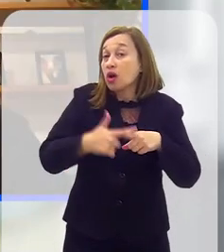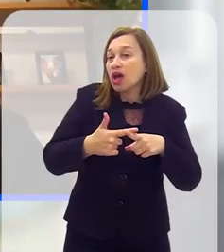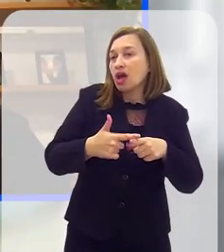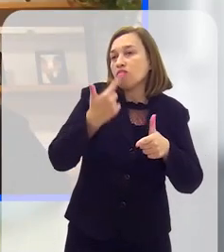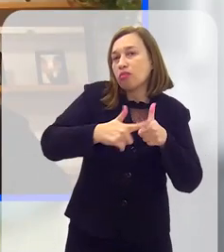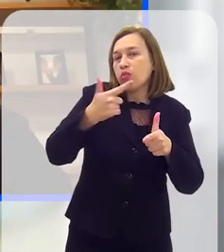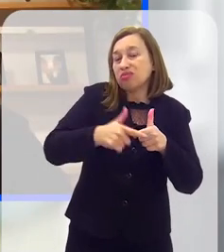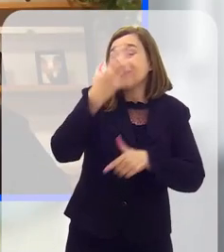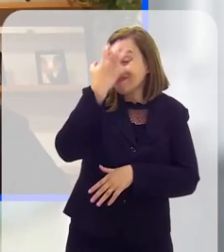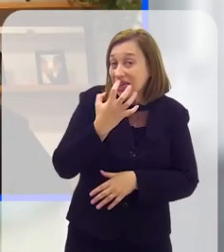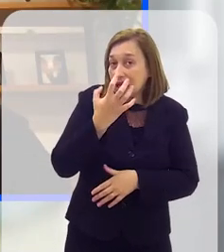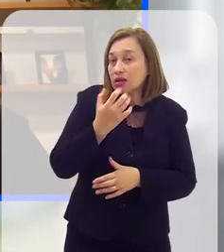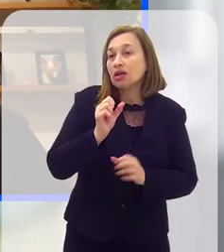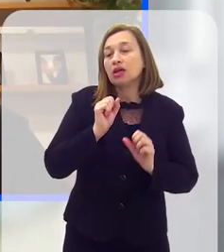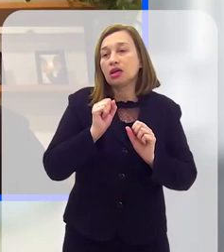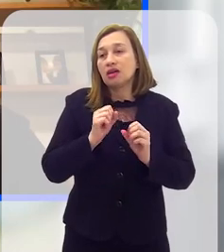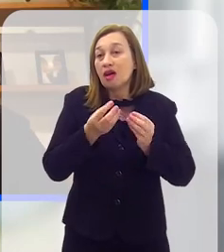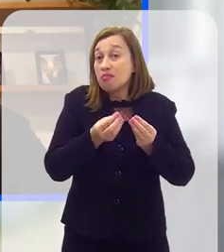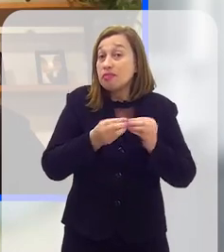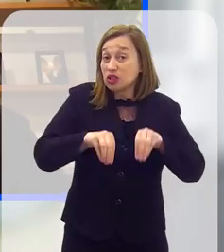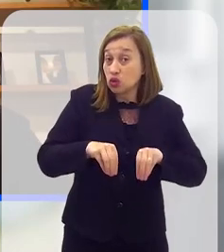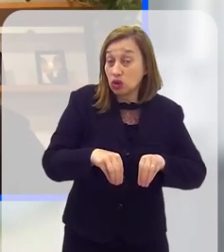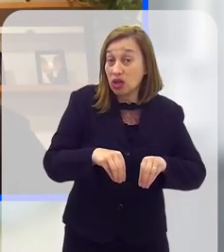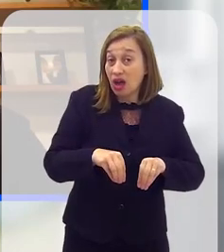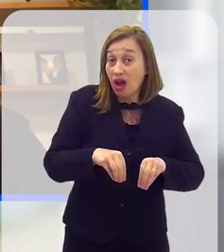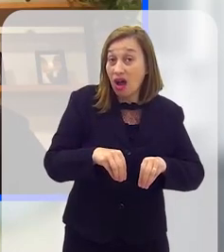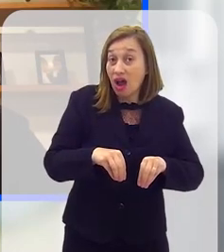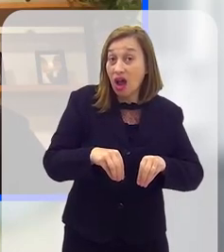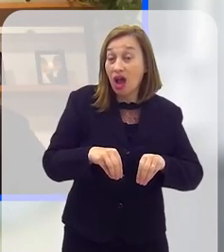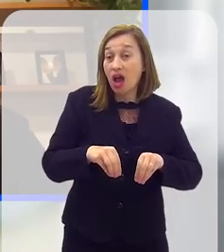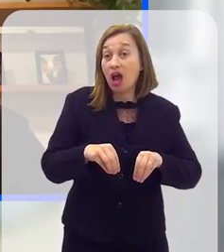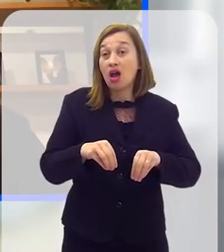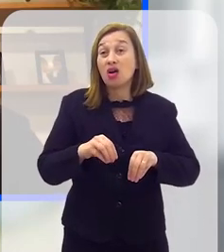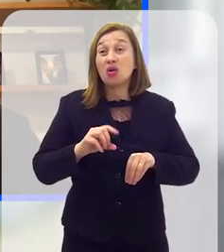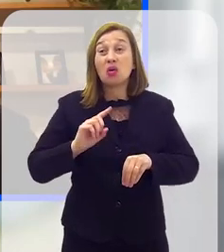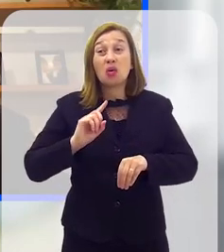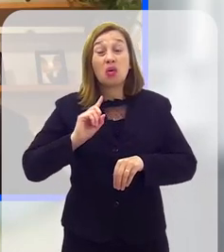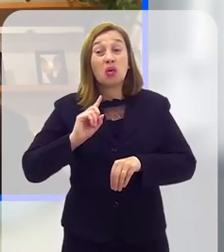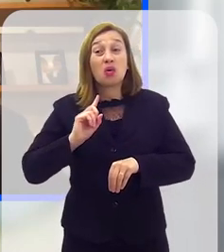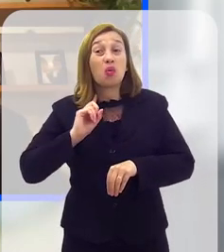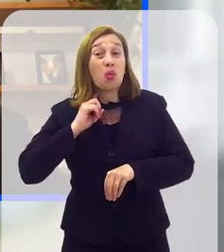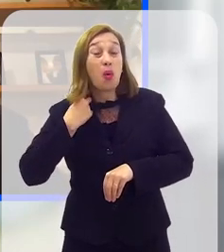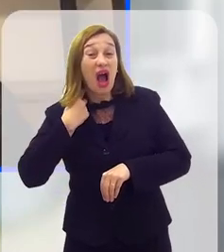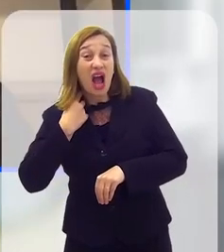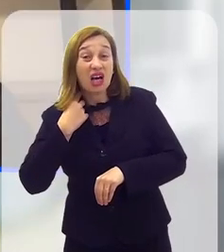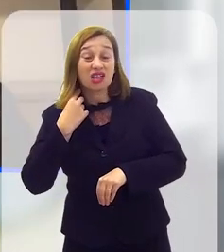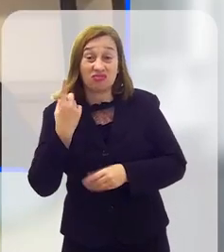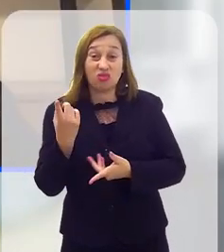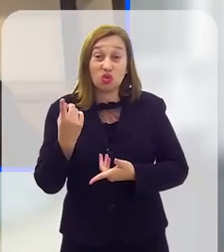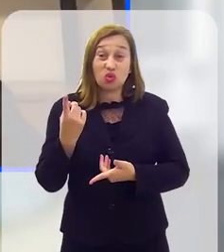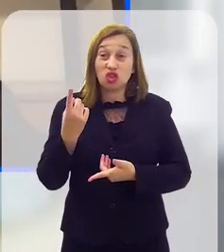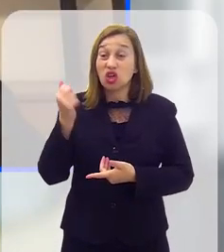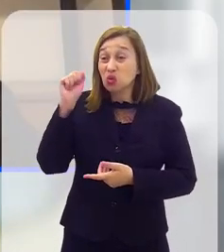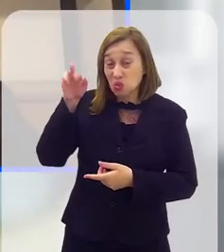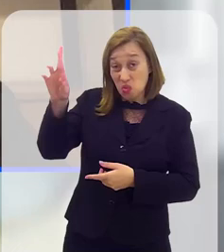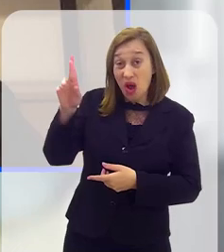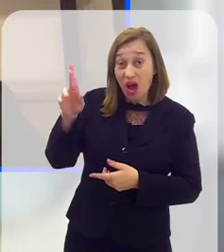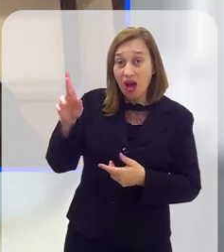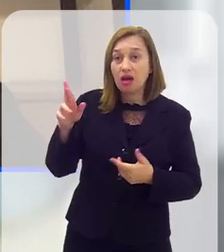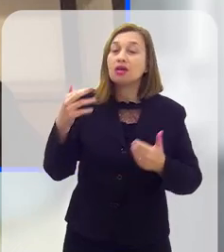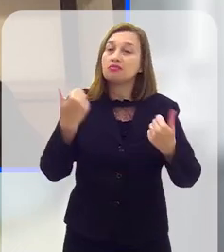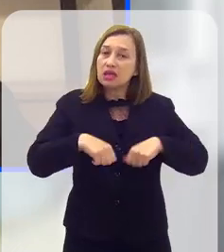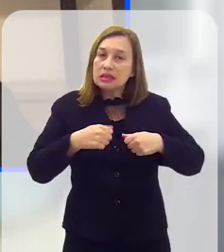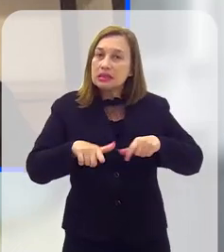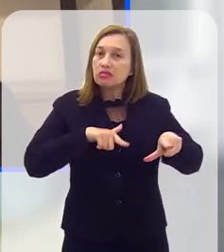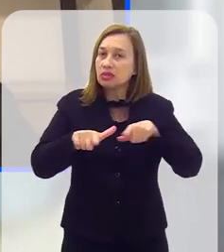acelerar, porque é um problema muito grave que vai causar sempre a poluição, vai voltar para a gente de alguma forma. Então, é